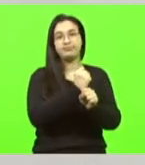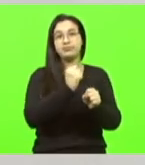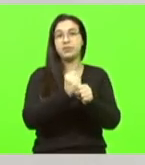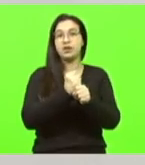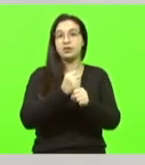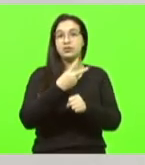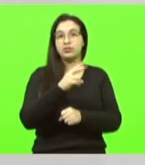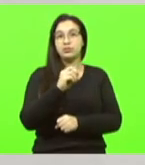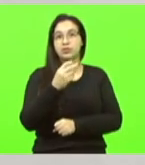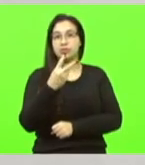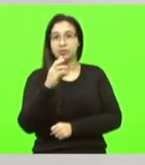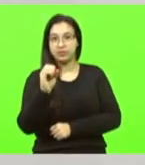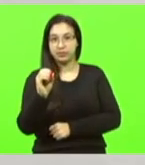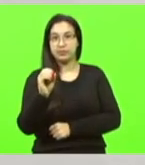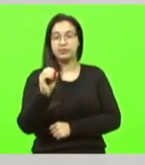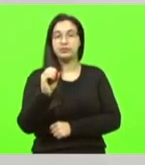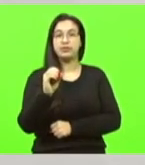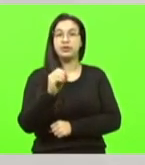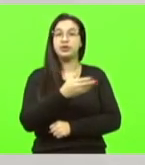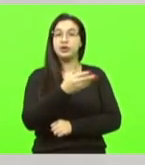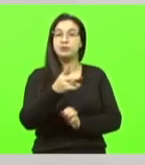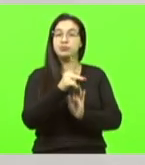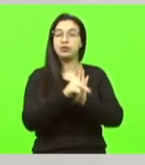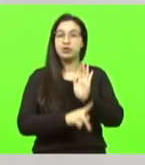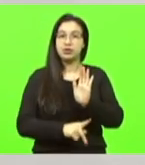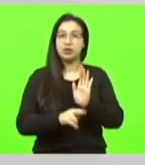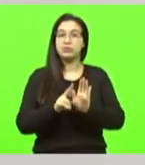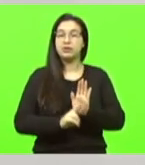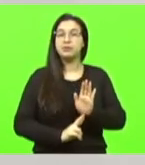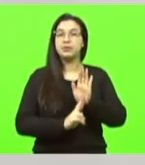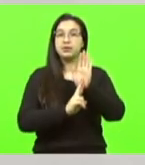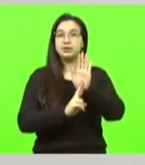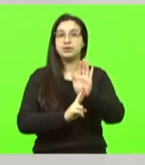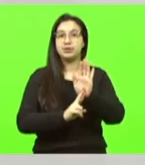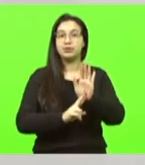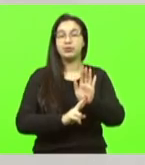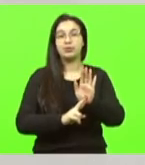programa representou 75% dos lançamentos do mercado imobiliário.